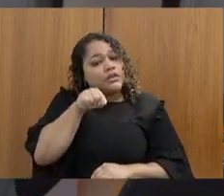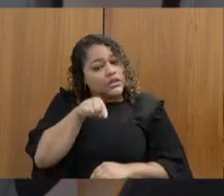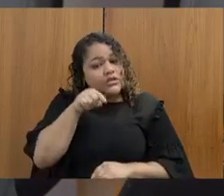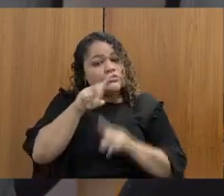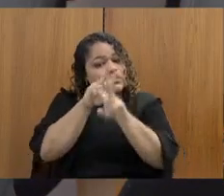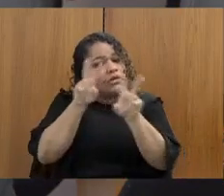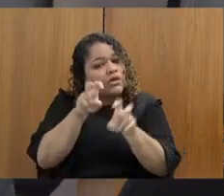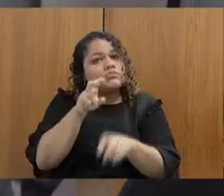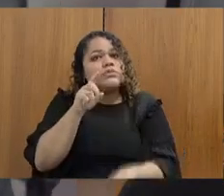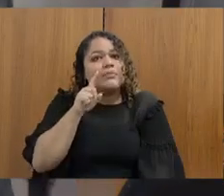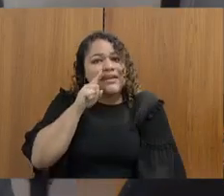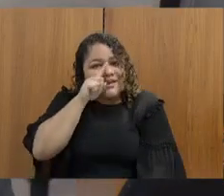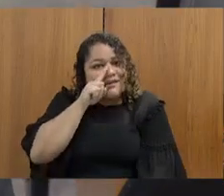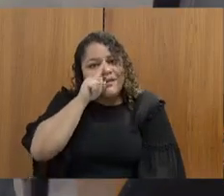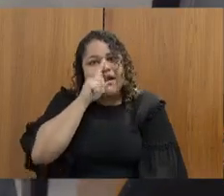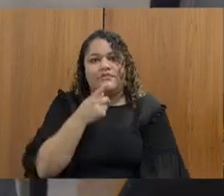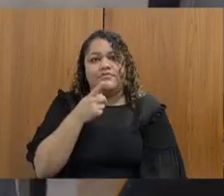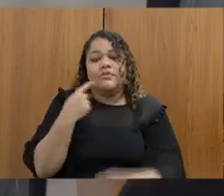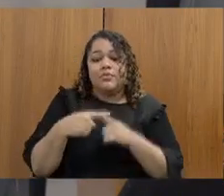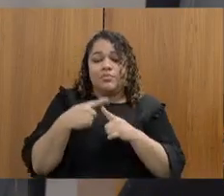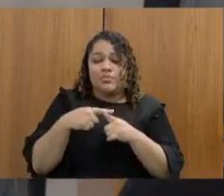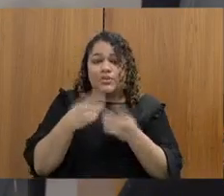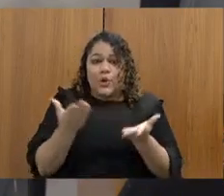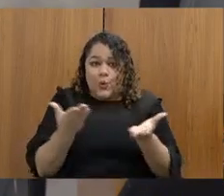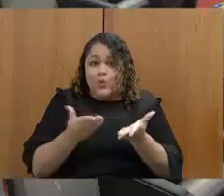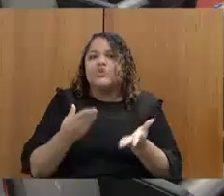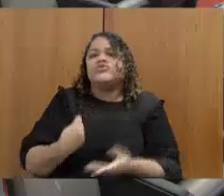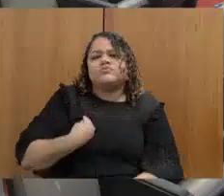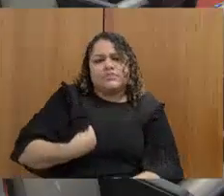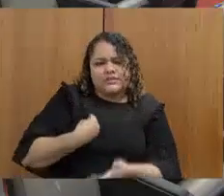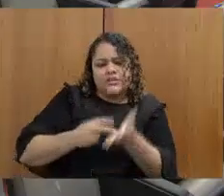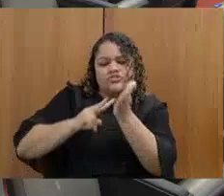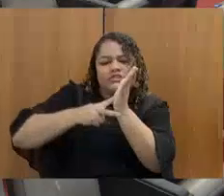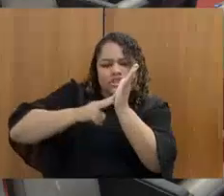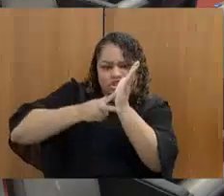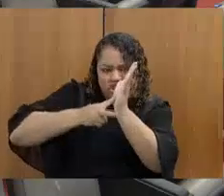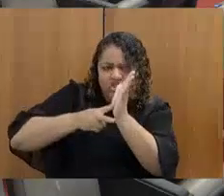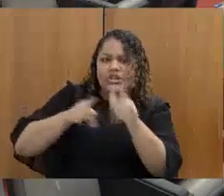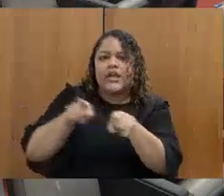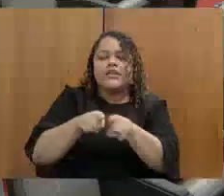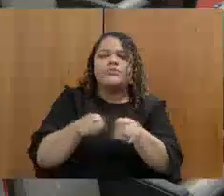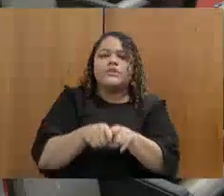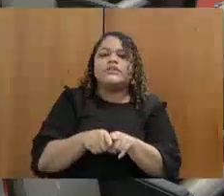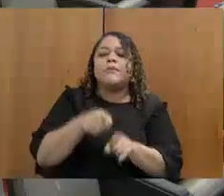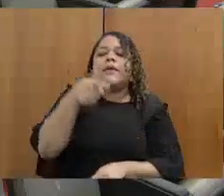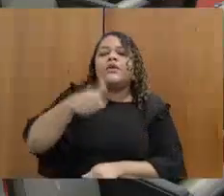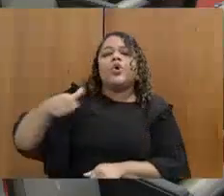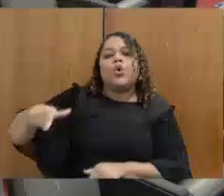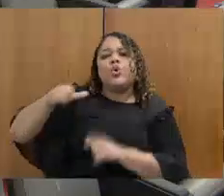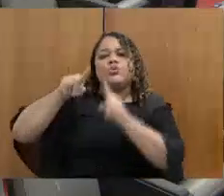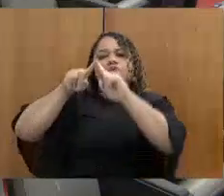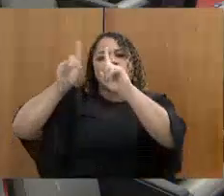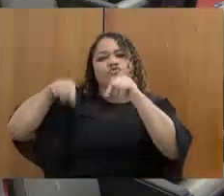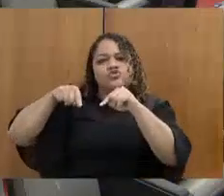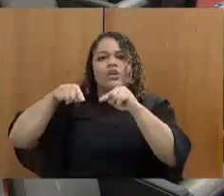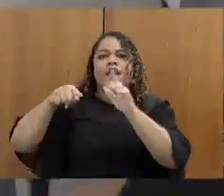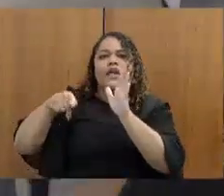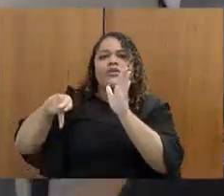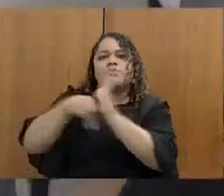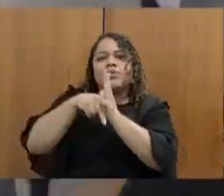temos aqui a presença dos sindicatos e demais servidores do sistema prisional e